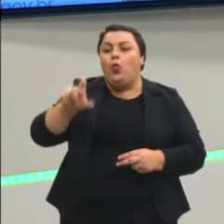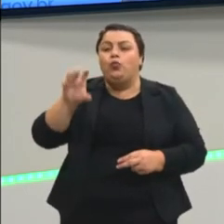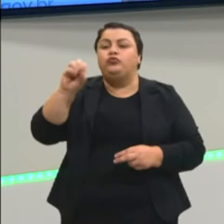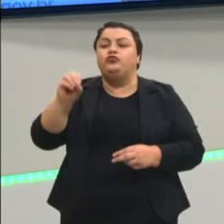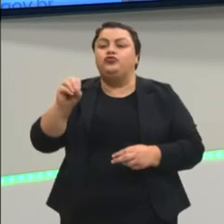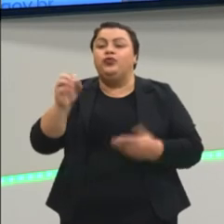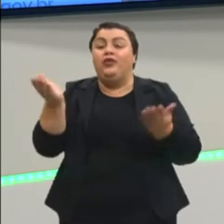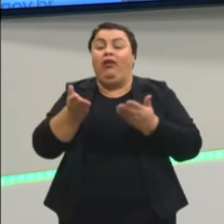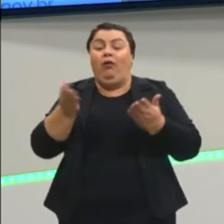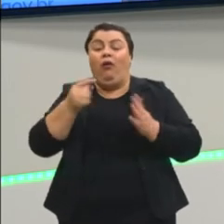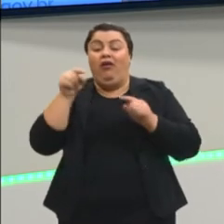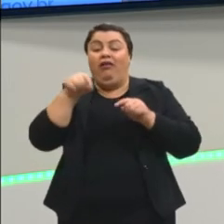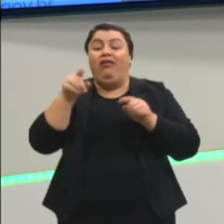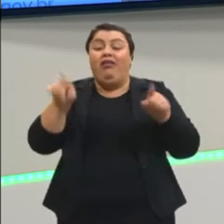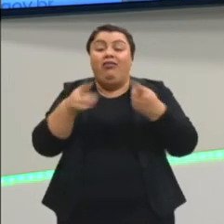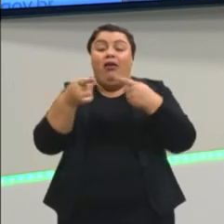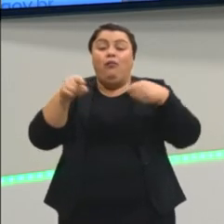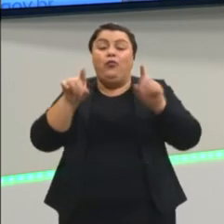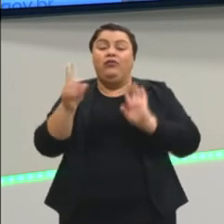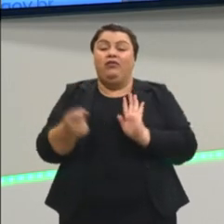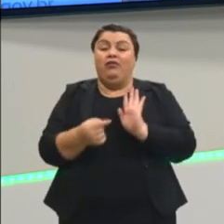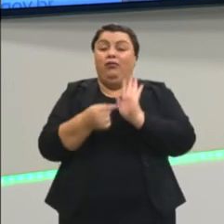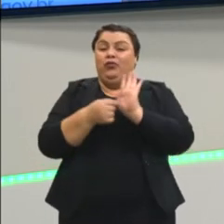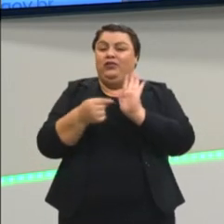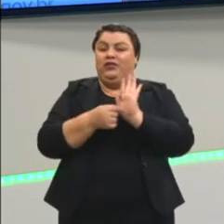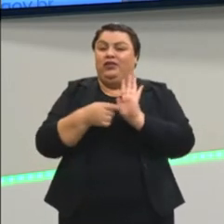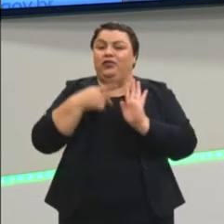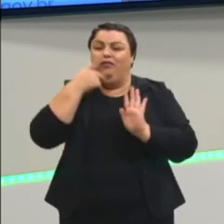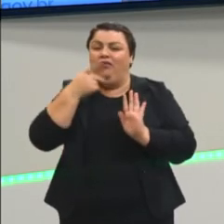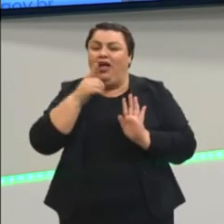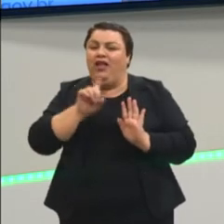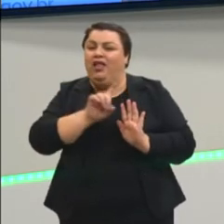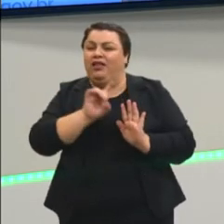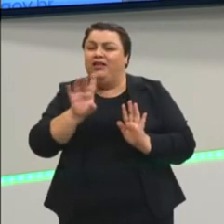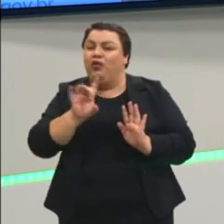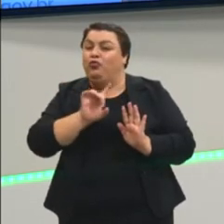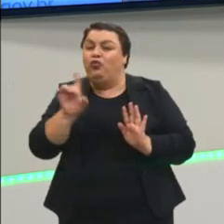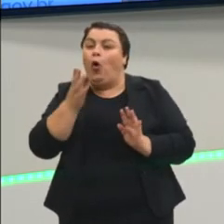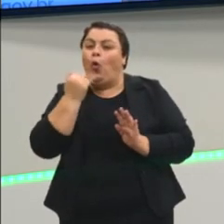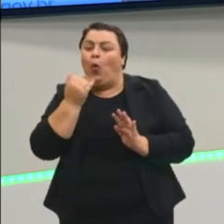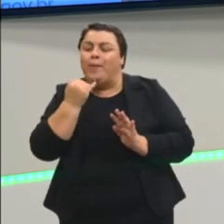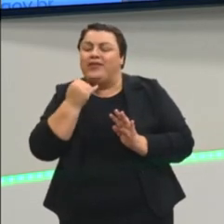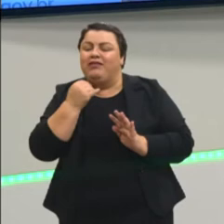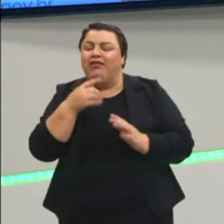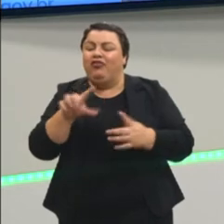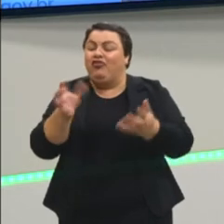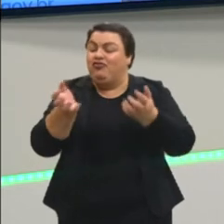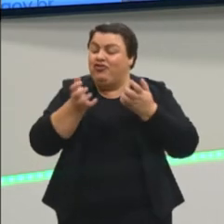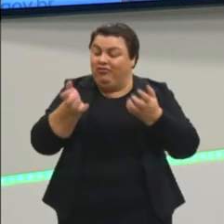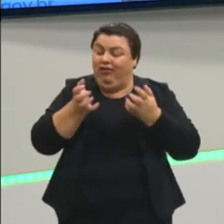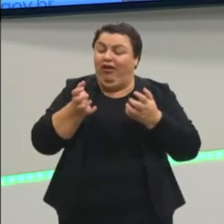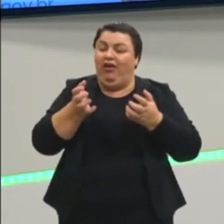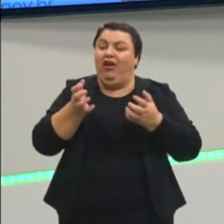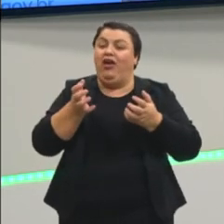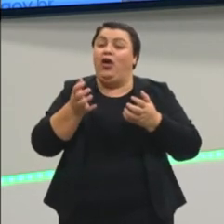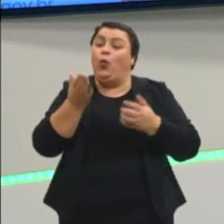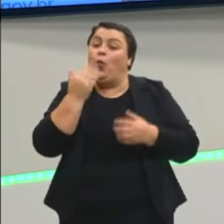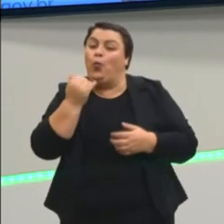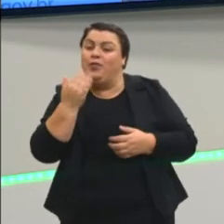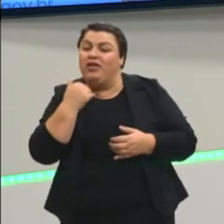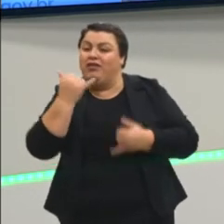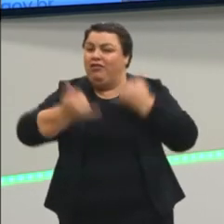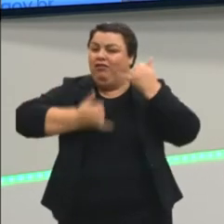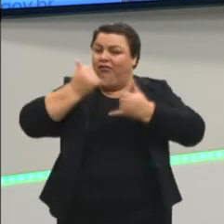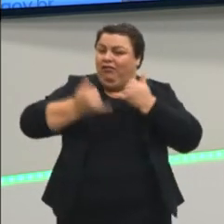necessidade não só de alimentação básica. A gente não quer só comida. A gente quer comida, diversão